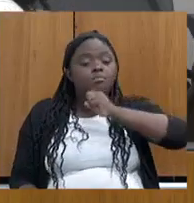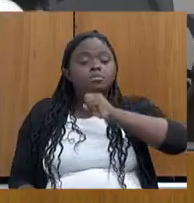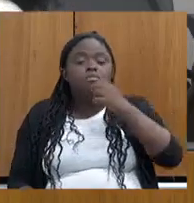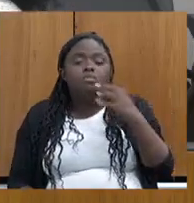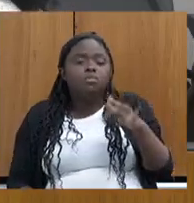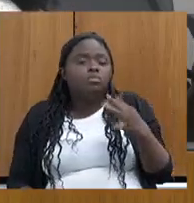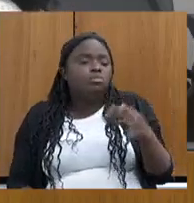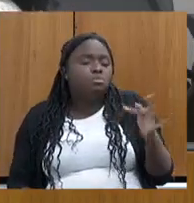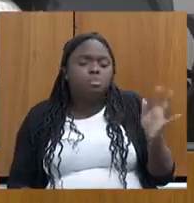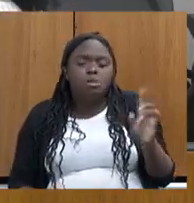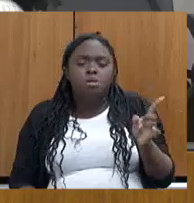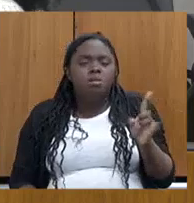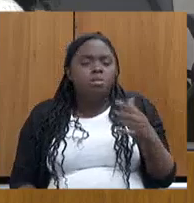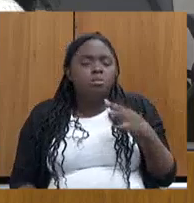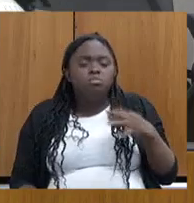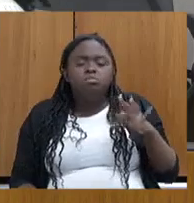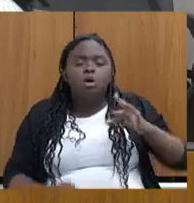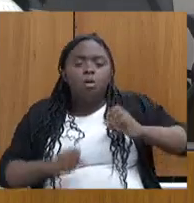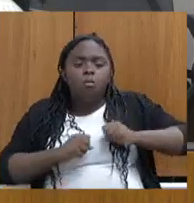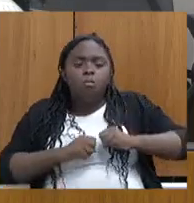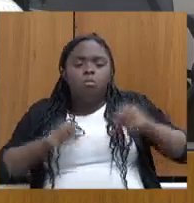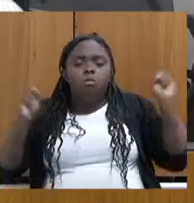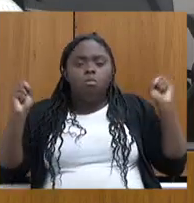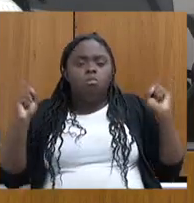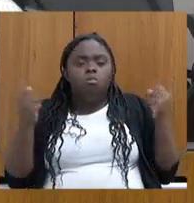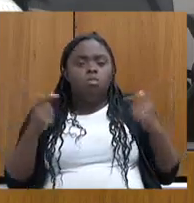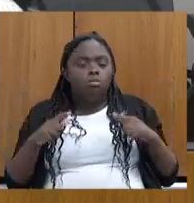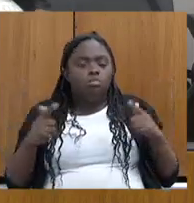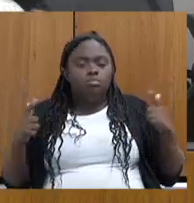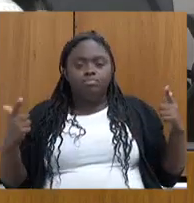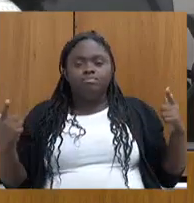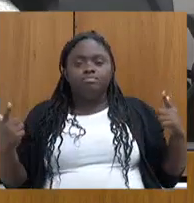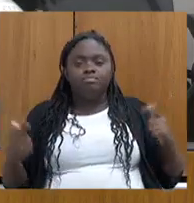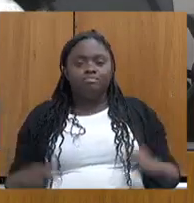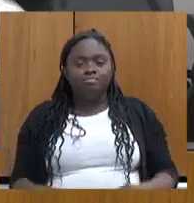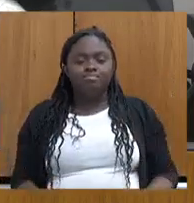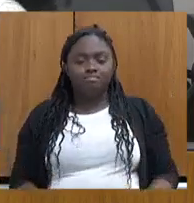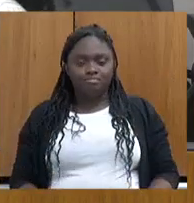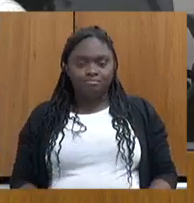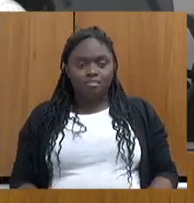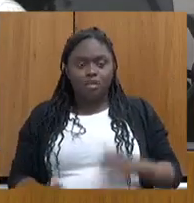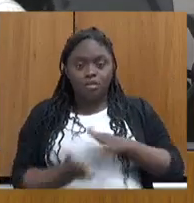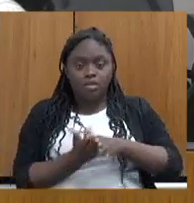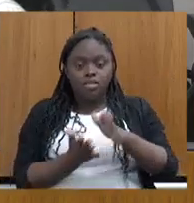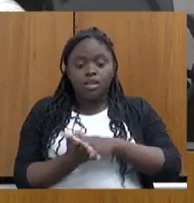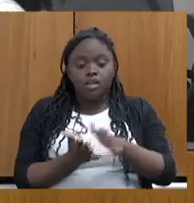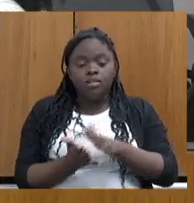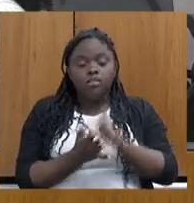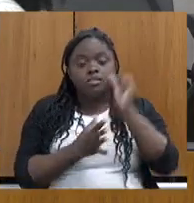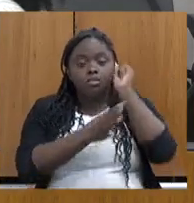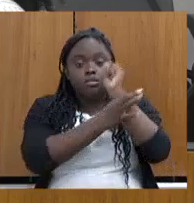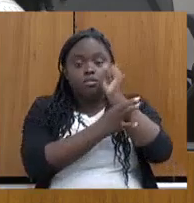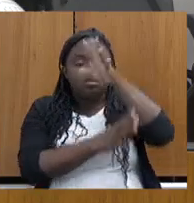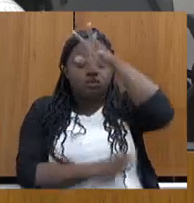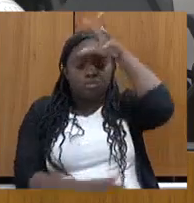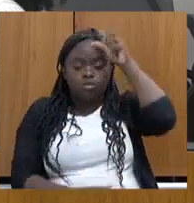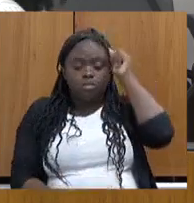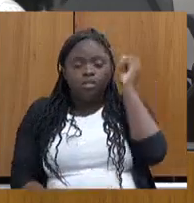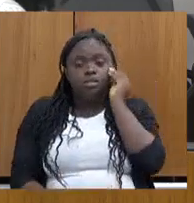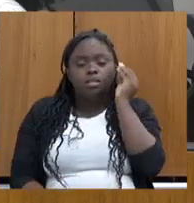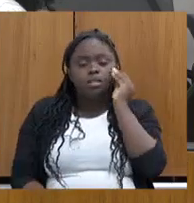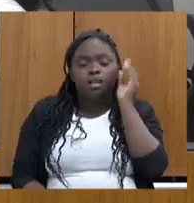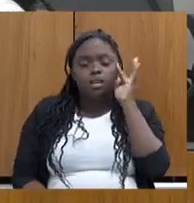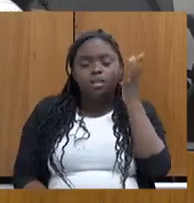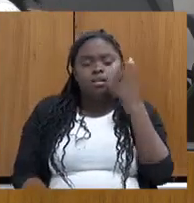bomba, sem esse gasto inexplicável da segurança pública em tentar resolver problema social com